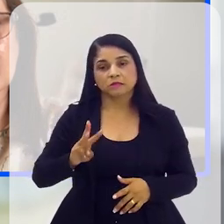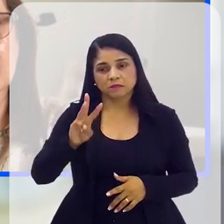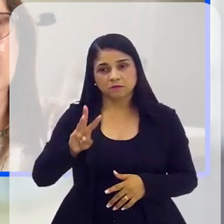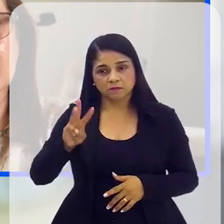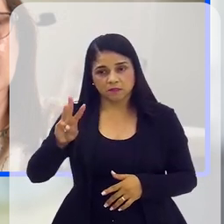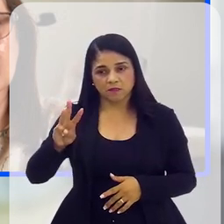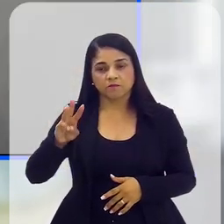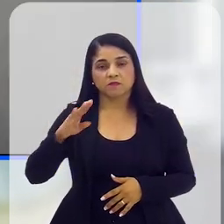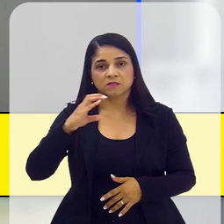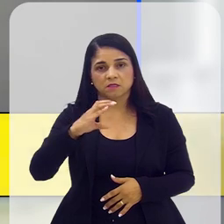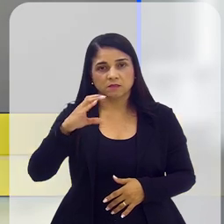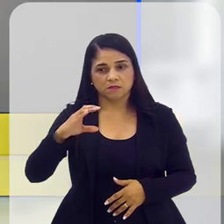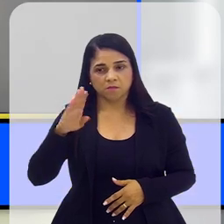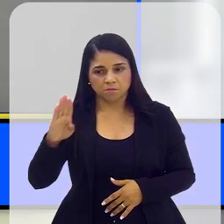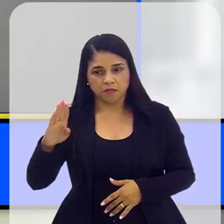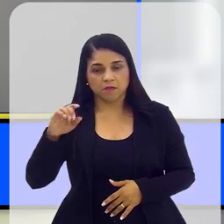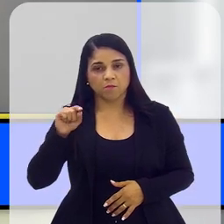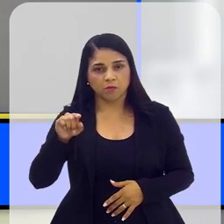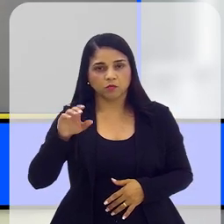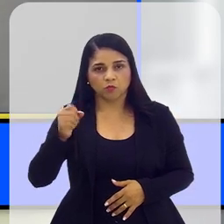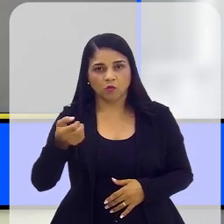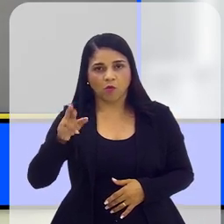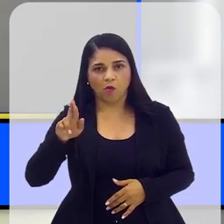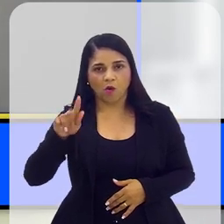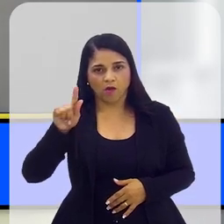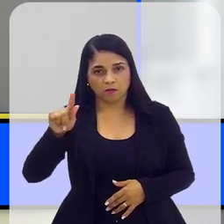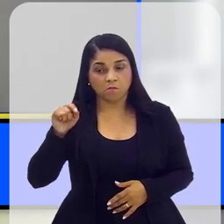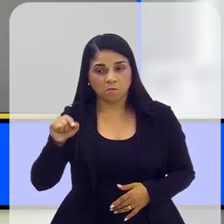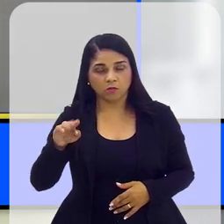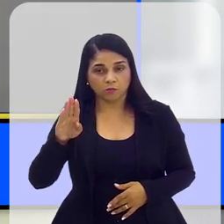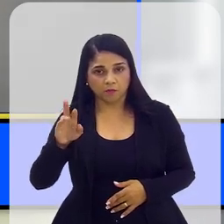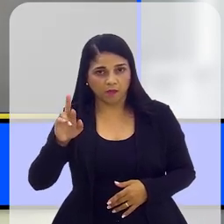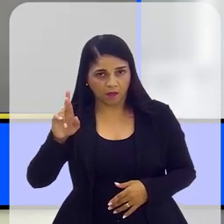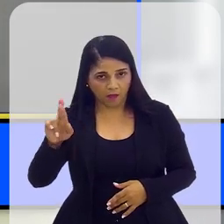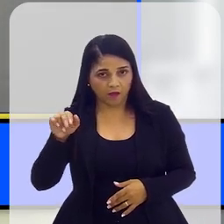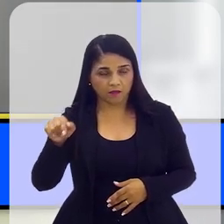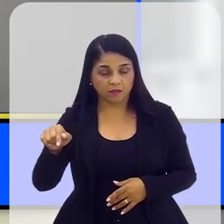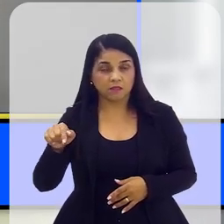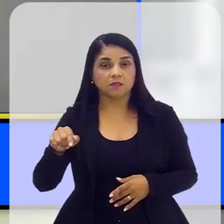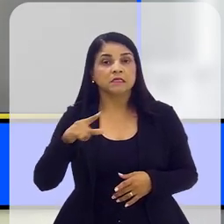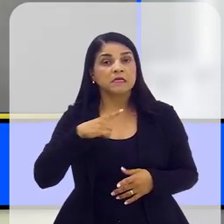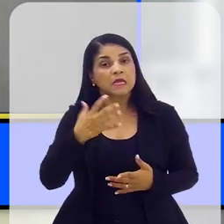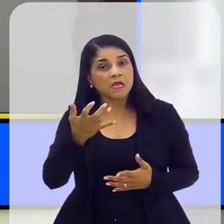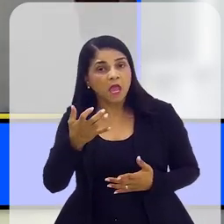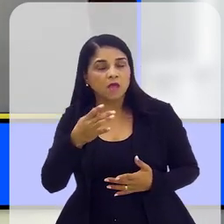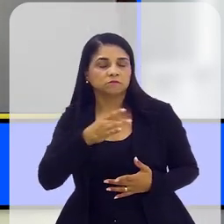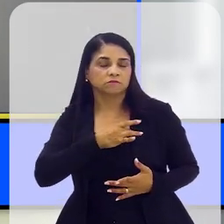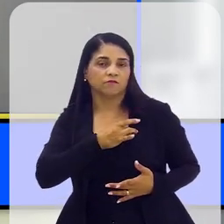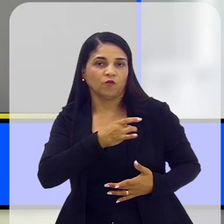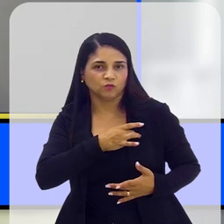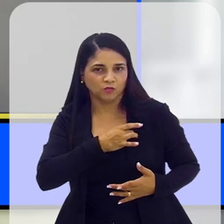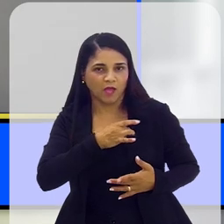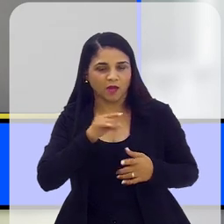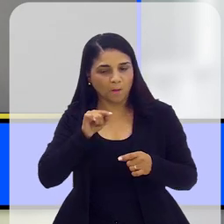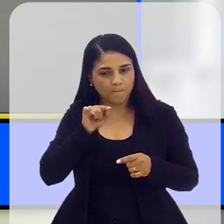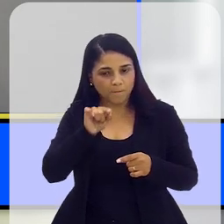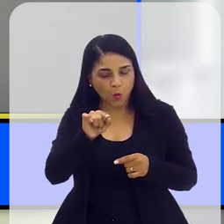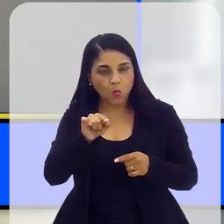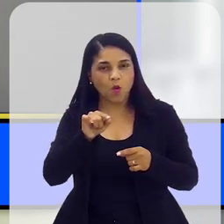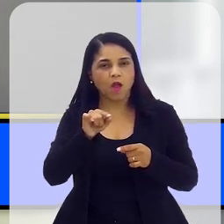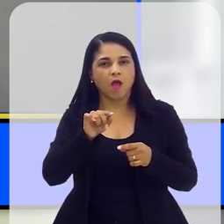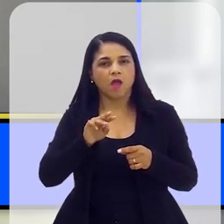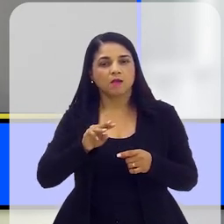do CVV, www.cvv.org.br, há uma aba lá, quero dizer, voluntária, ela vai navegando na